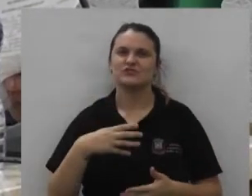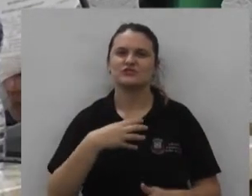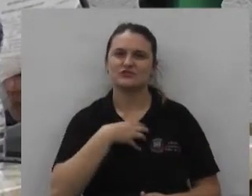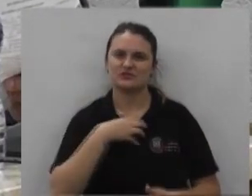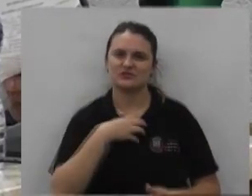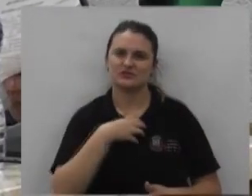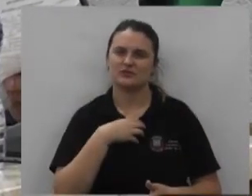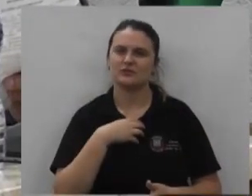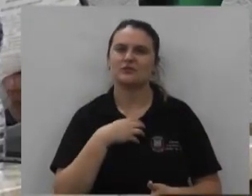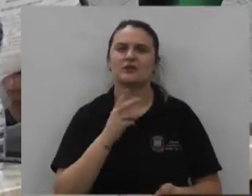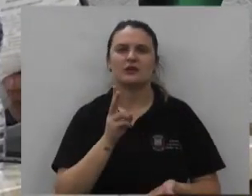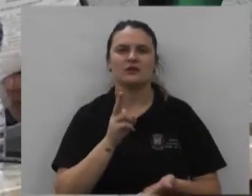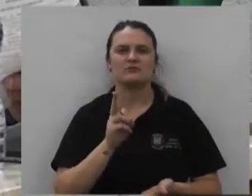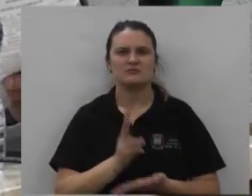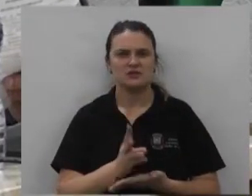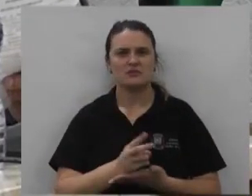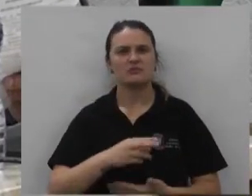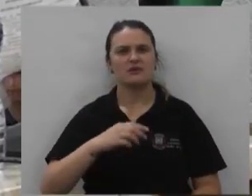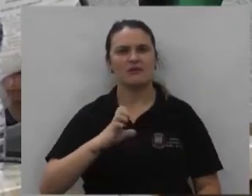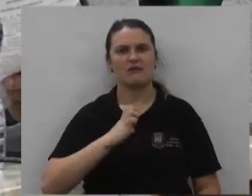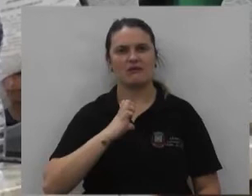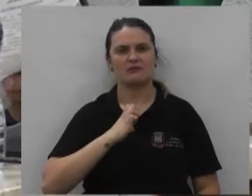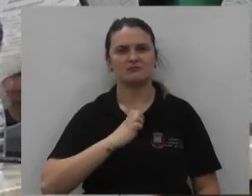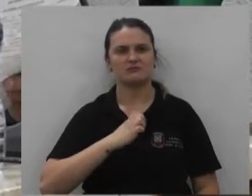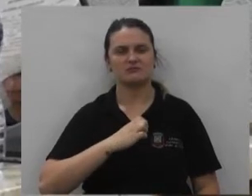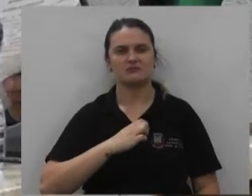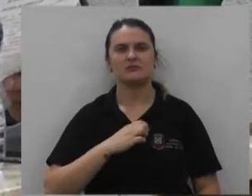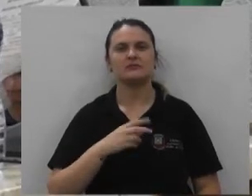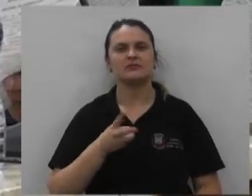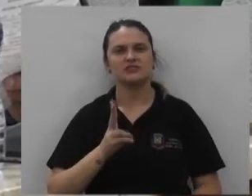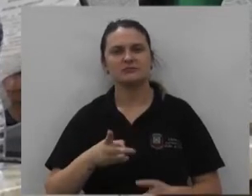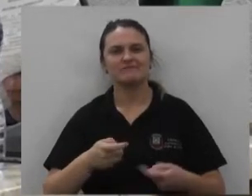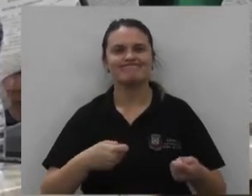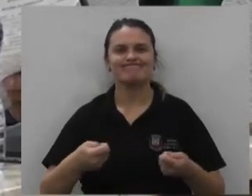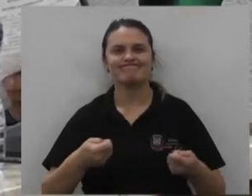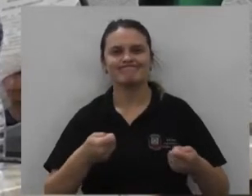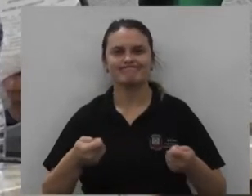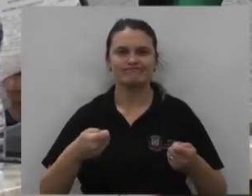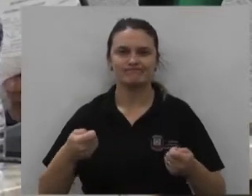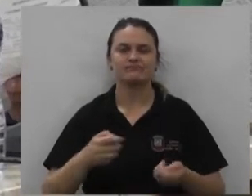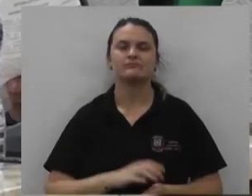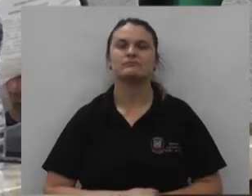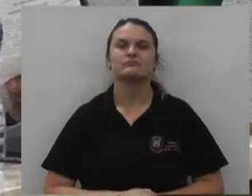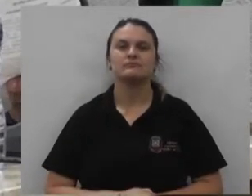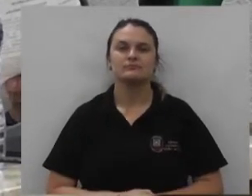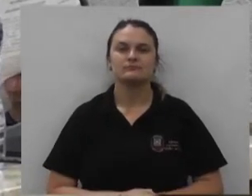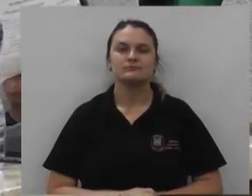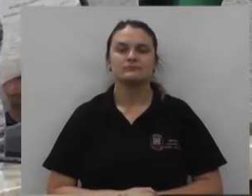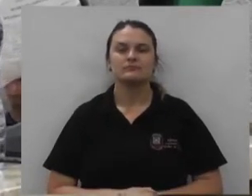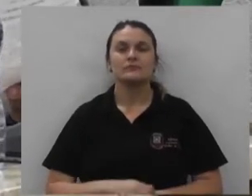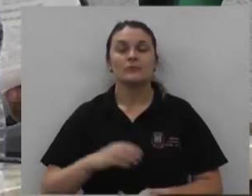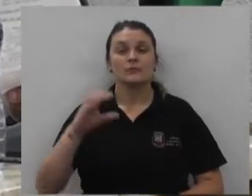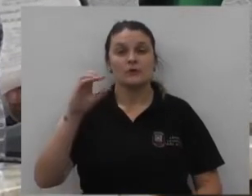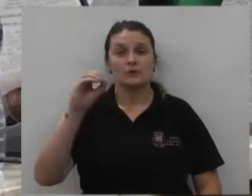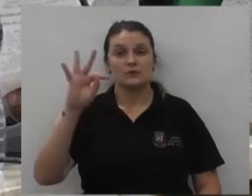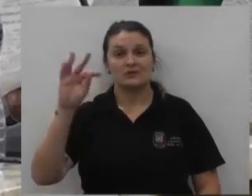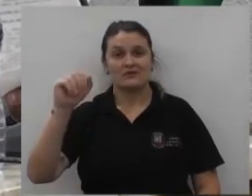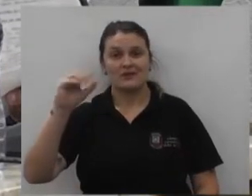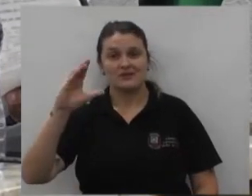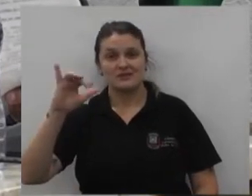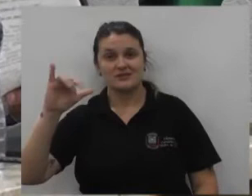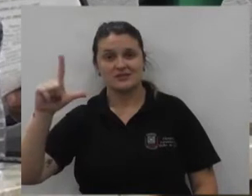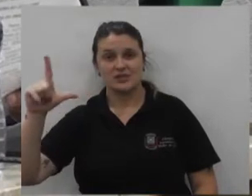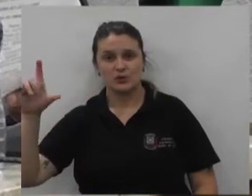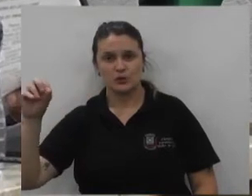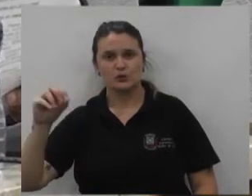jeito sem abrir mão de valores morais e éticos que controlavam cada atitude sua Otacílio procurou